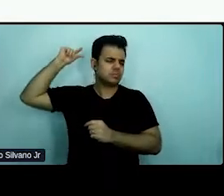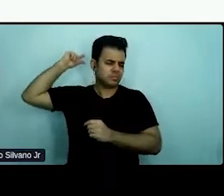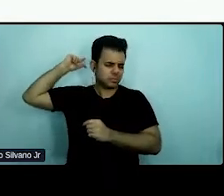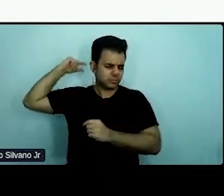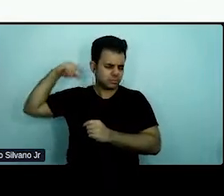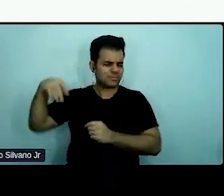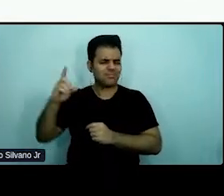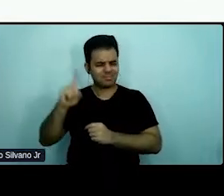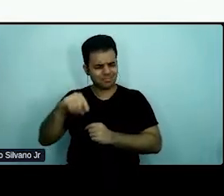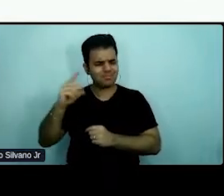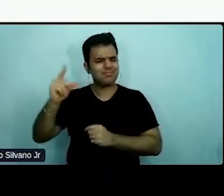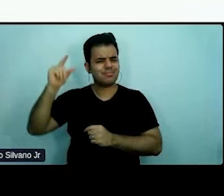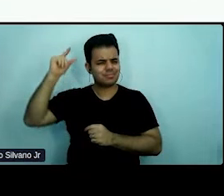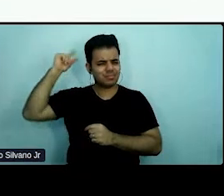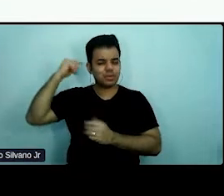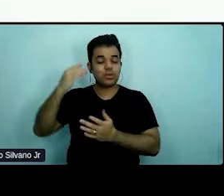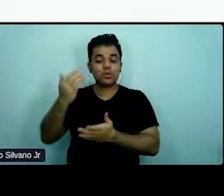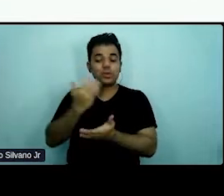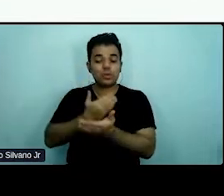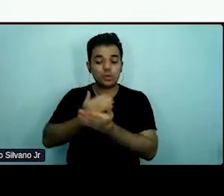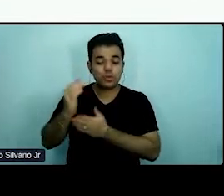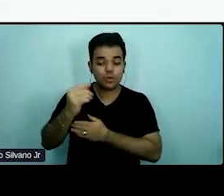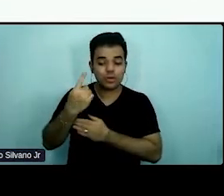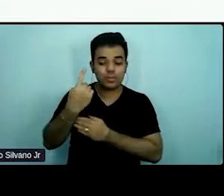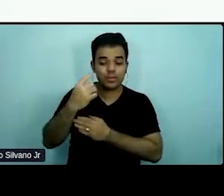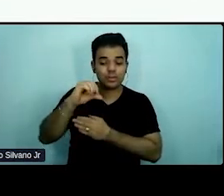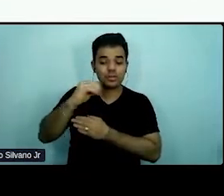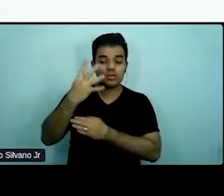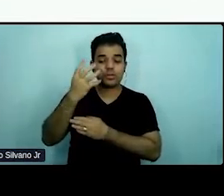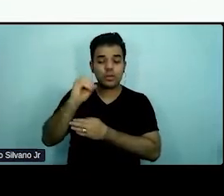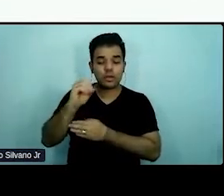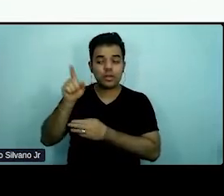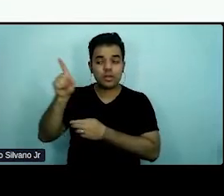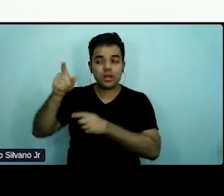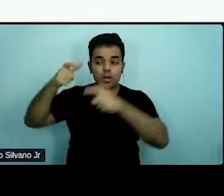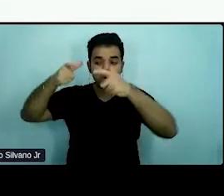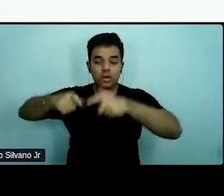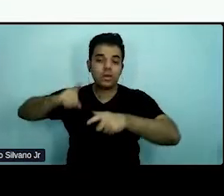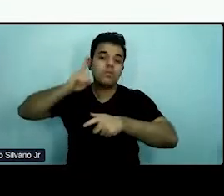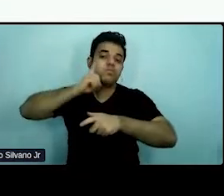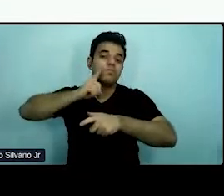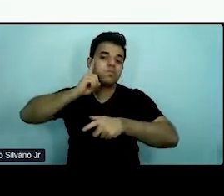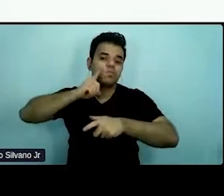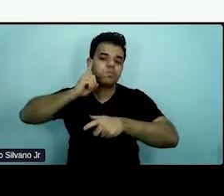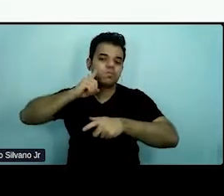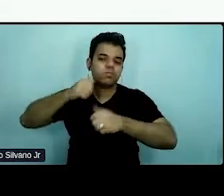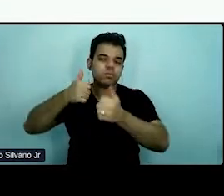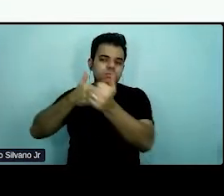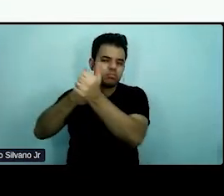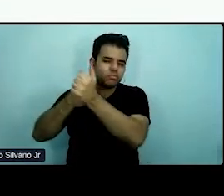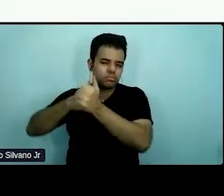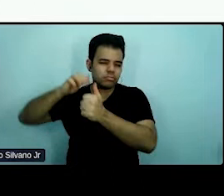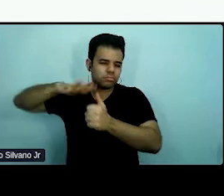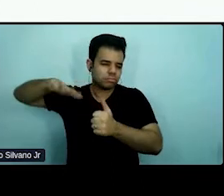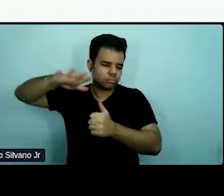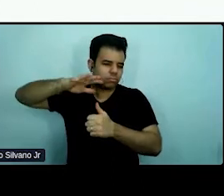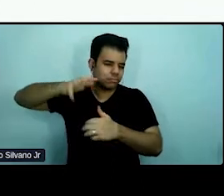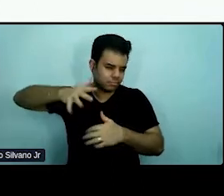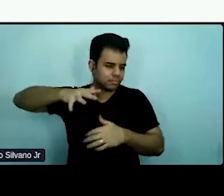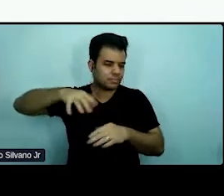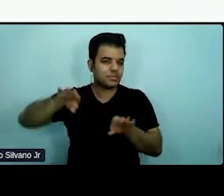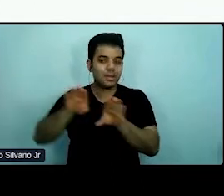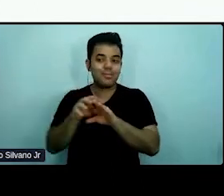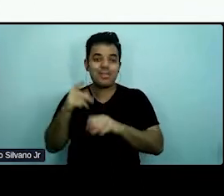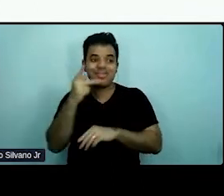Ele começou em 1940, ali nos Estados Unidos, no Reino Unido, como uma forma de dar acesso aos